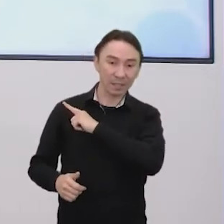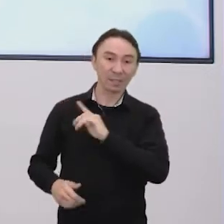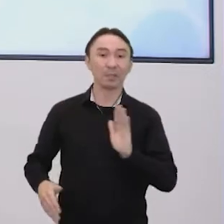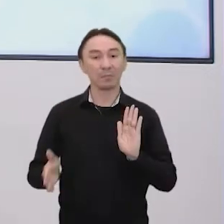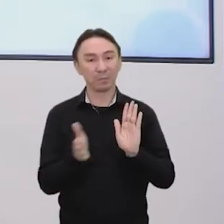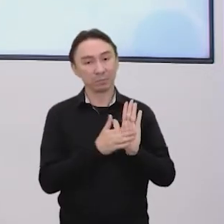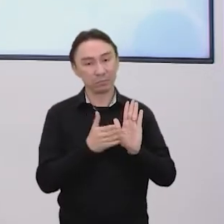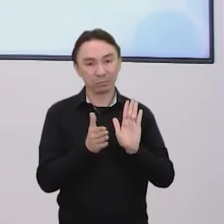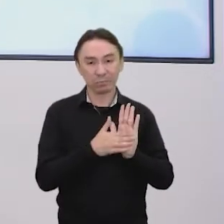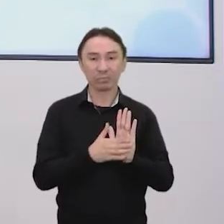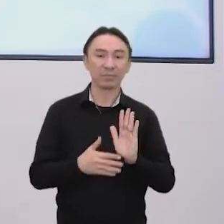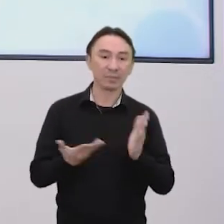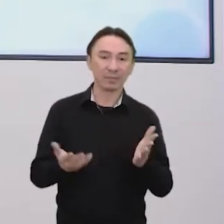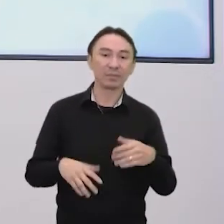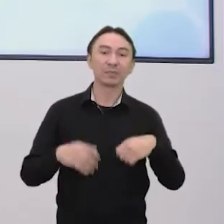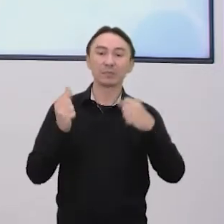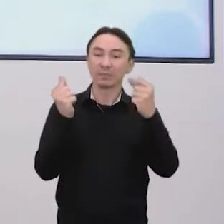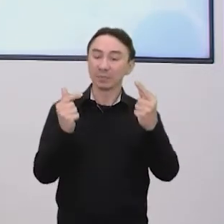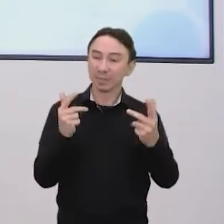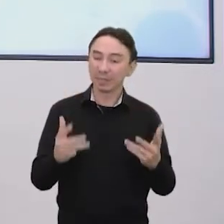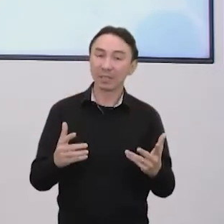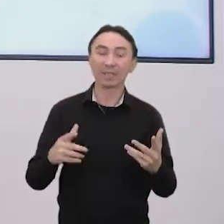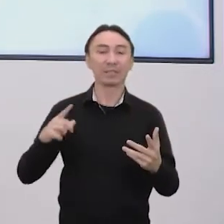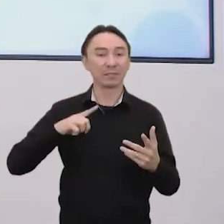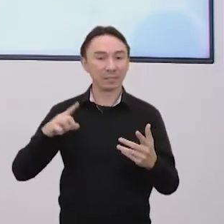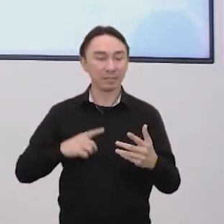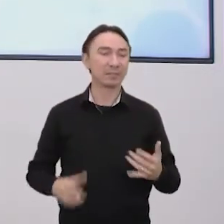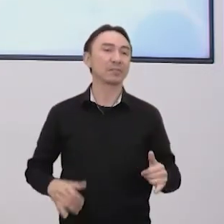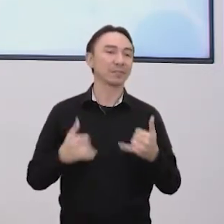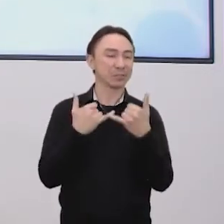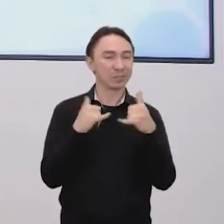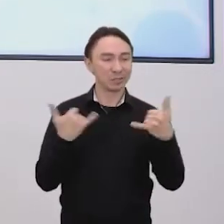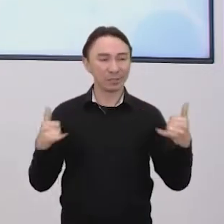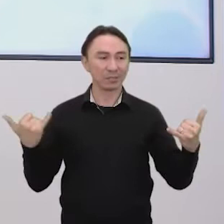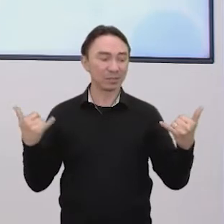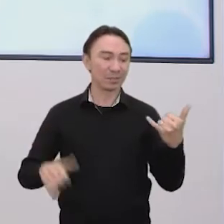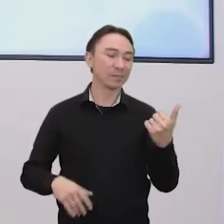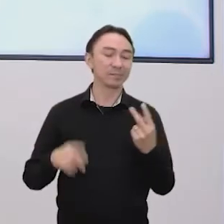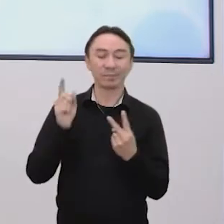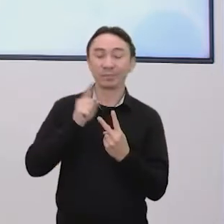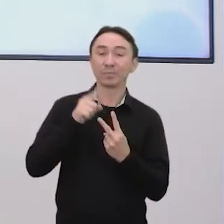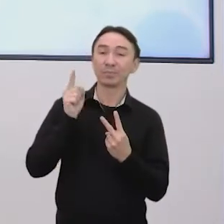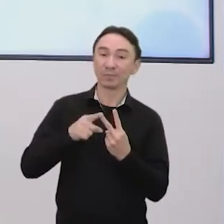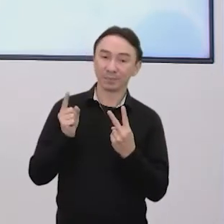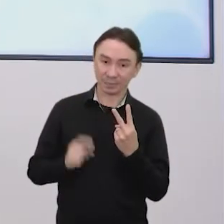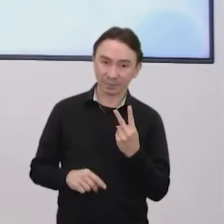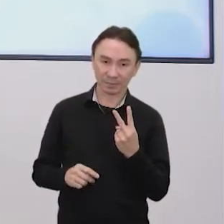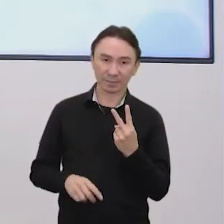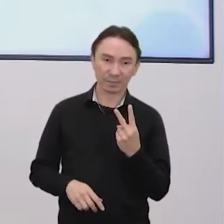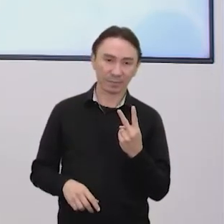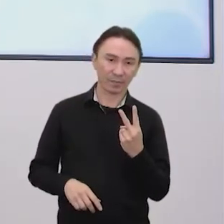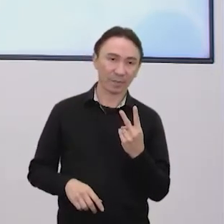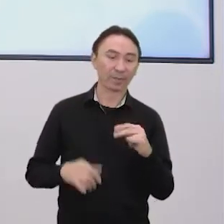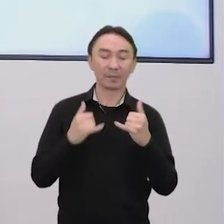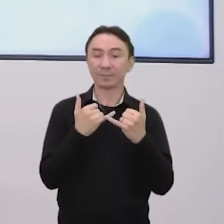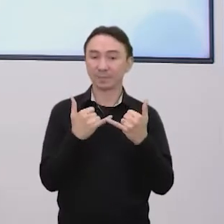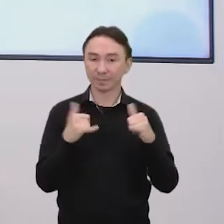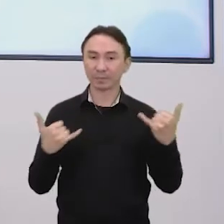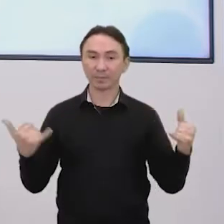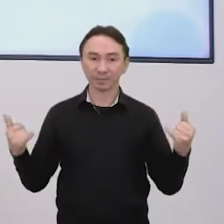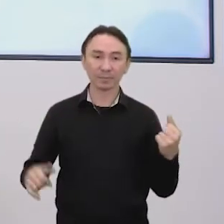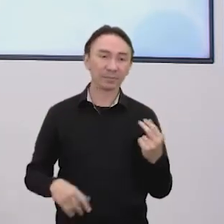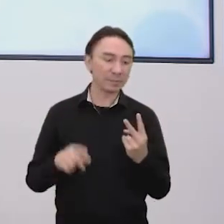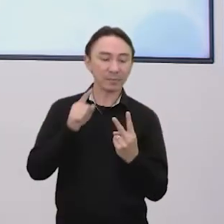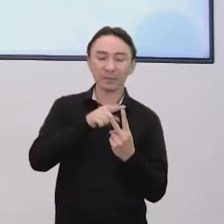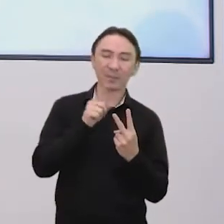duas fontes energéticas alternativas, pensando que a eletricidade é o tipo de manifestação energética